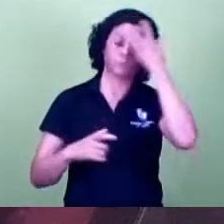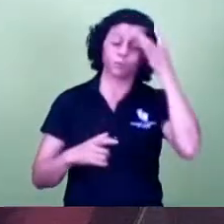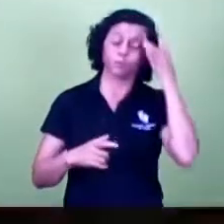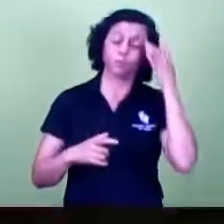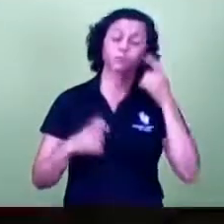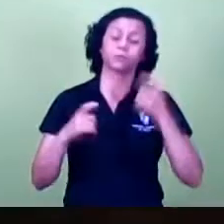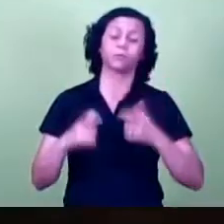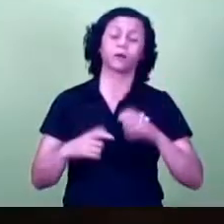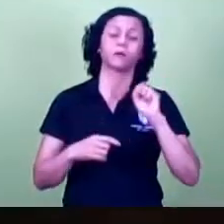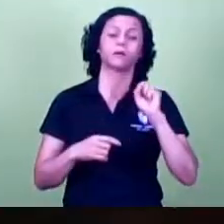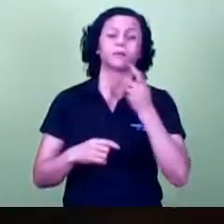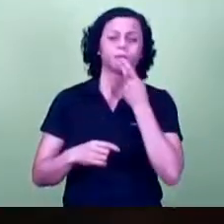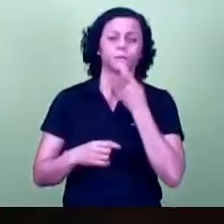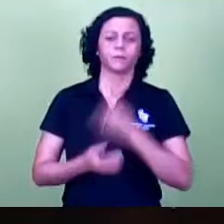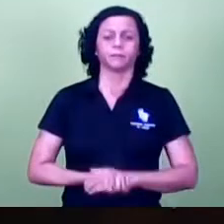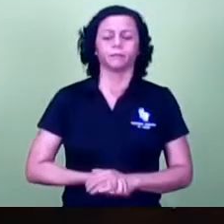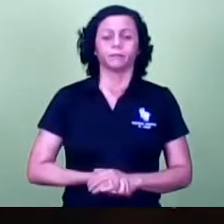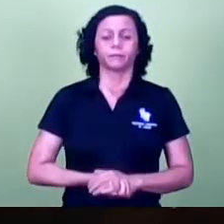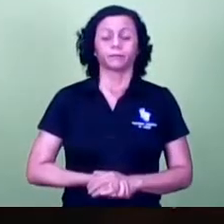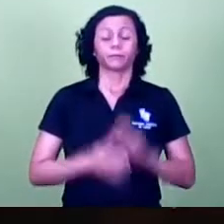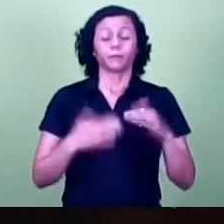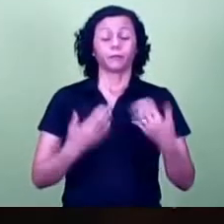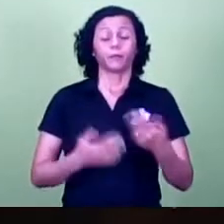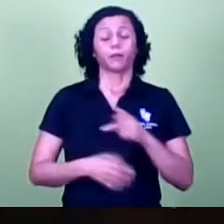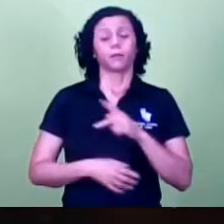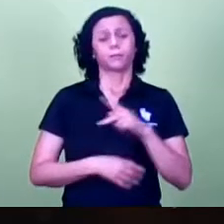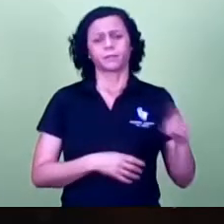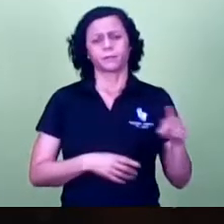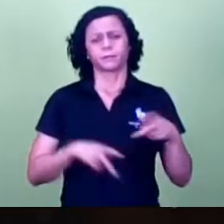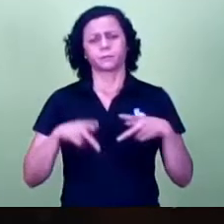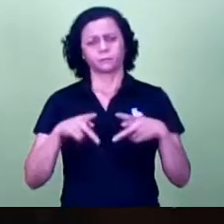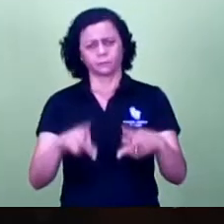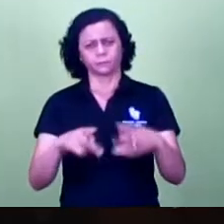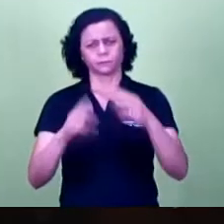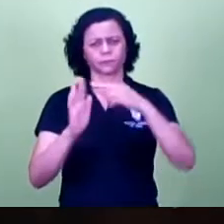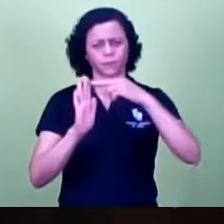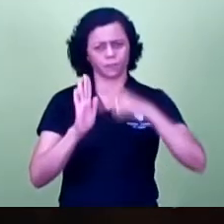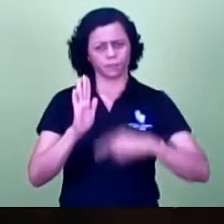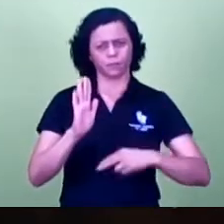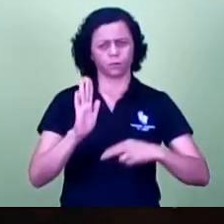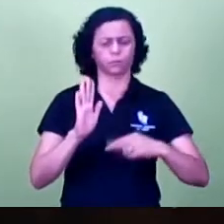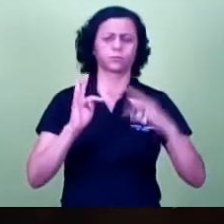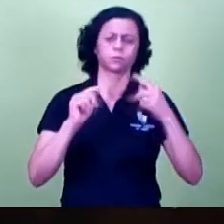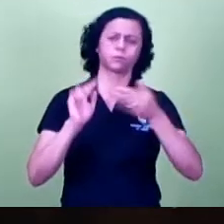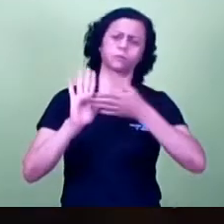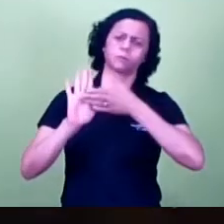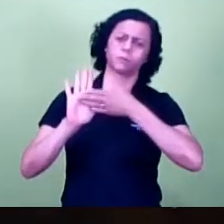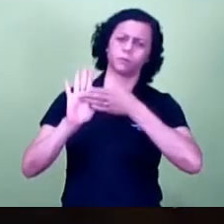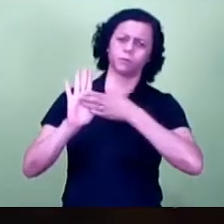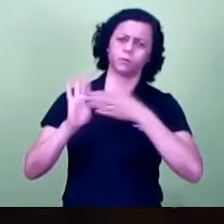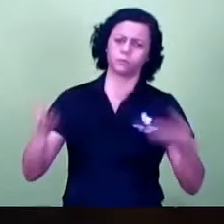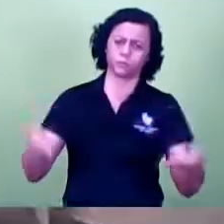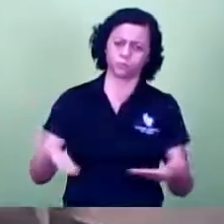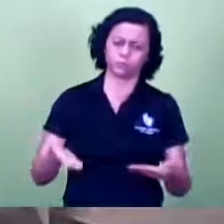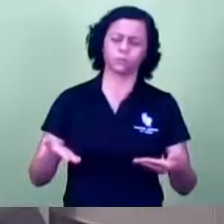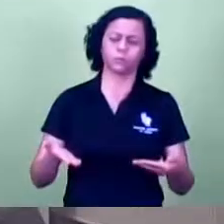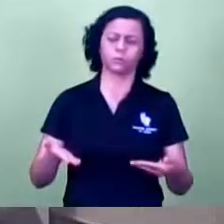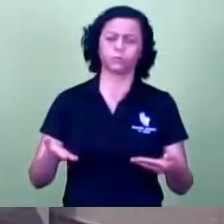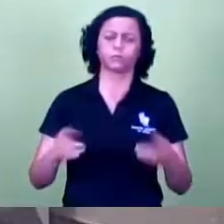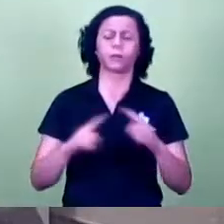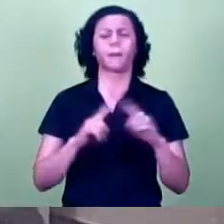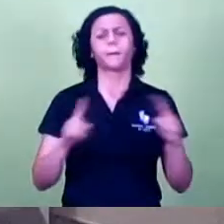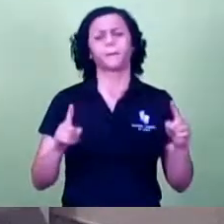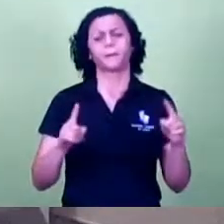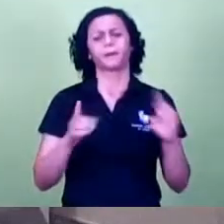ordem? Pela ordem, vereador Pardal. Senhor presidente, eu queria dar continuidade aí para fazer a leitura de todas as proposições de hoje, mas, se me permite, foi